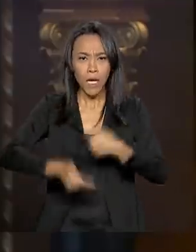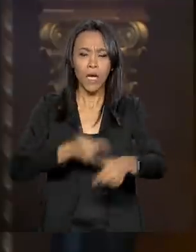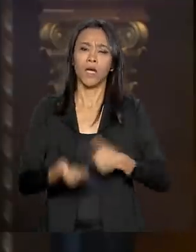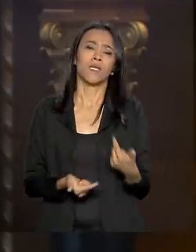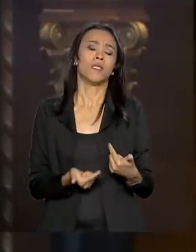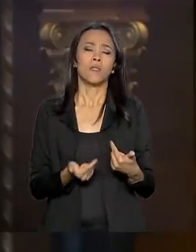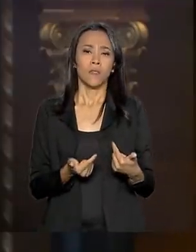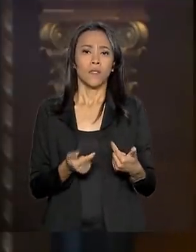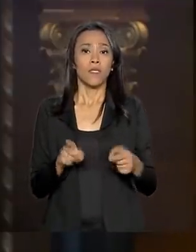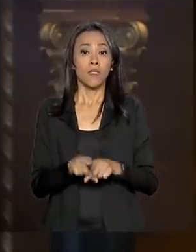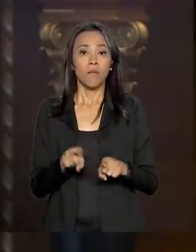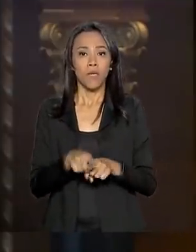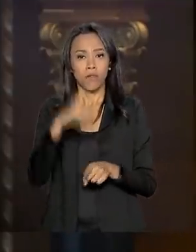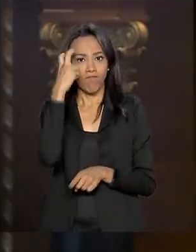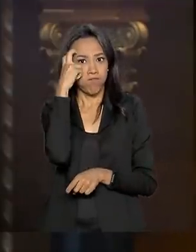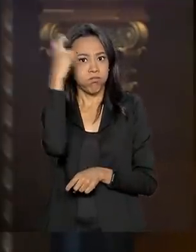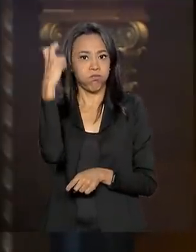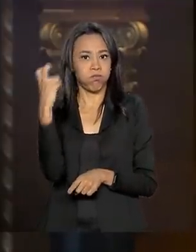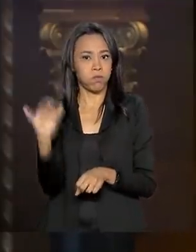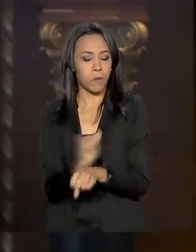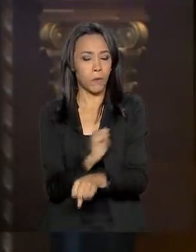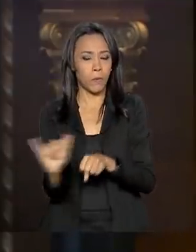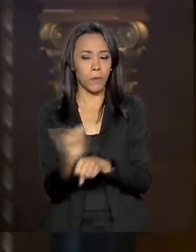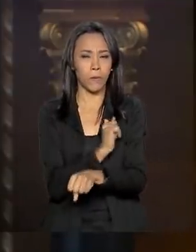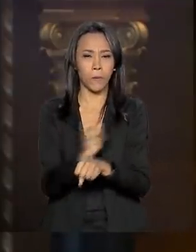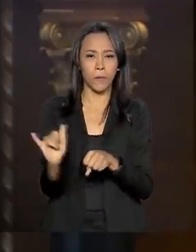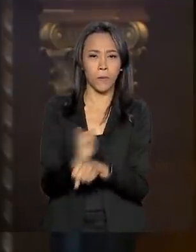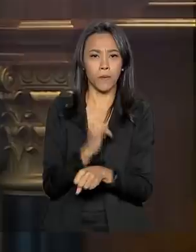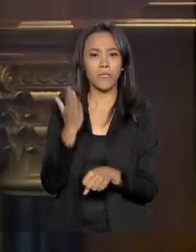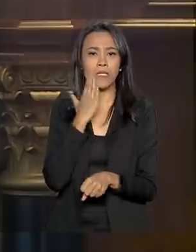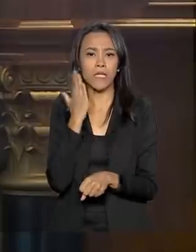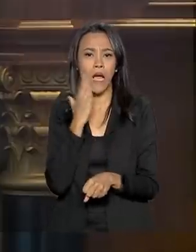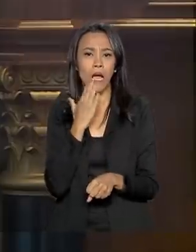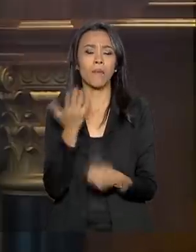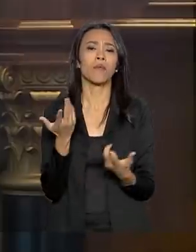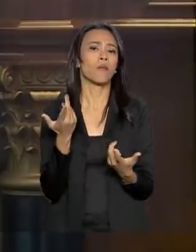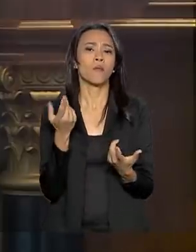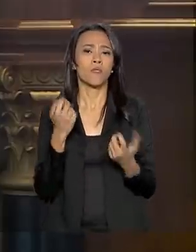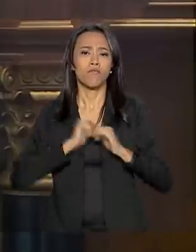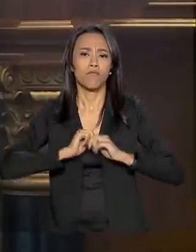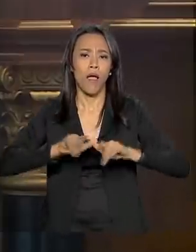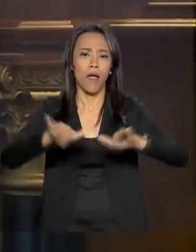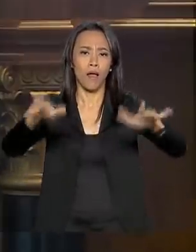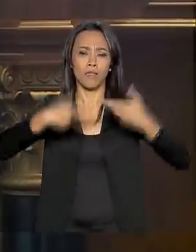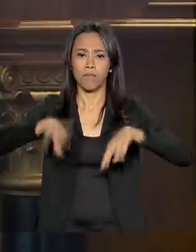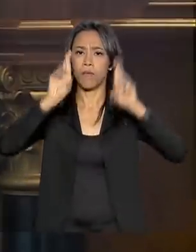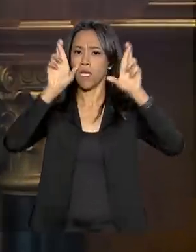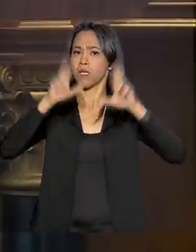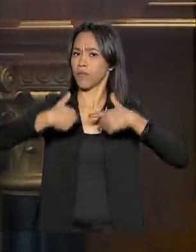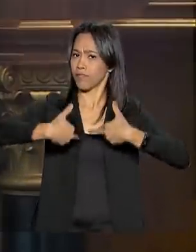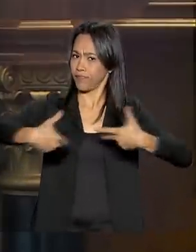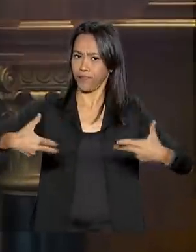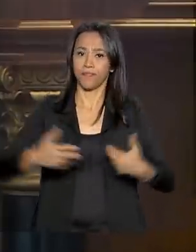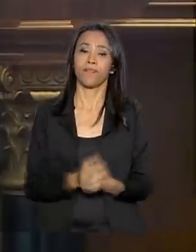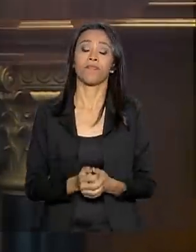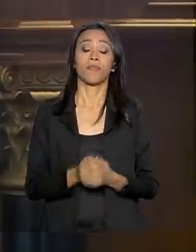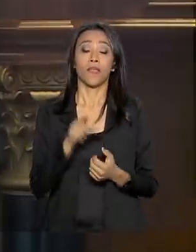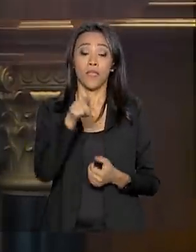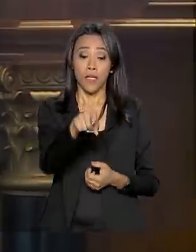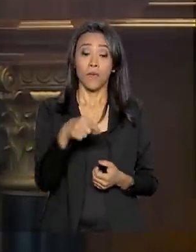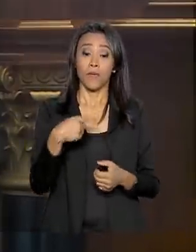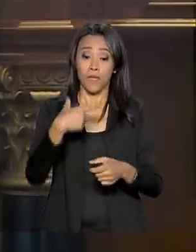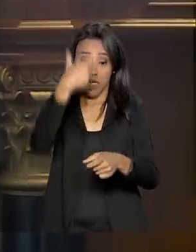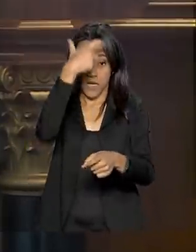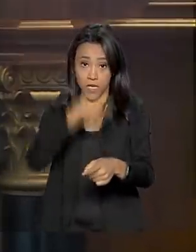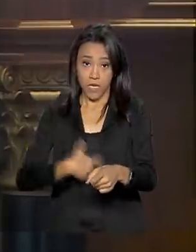capacidade de mobilizar anseios e esperanças. O presidente Jair Bolsonaro afirmou estar convicto de que a união com os